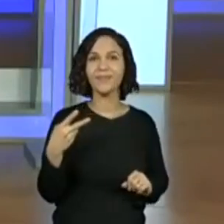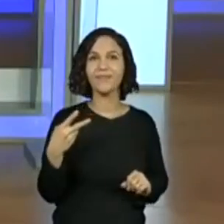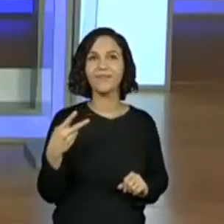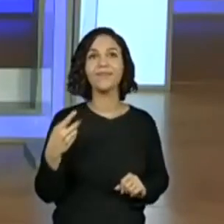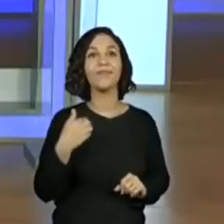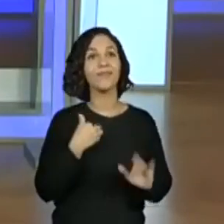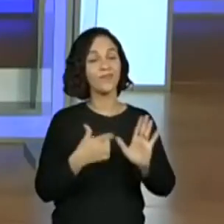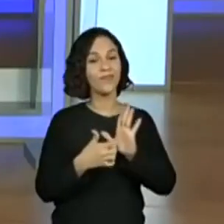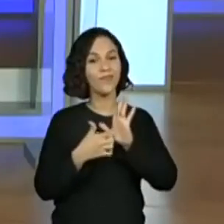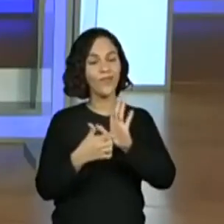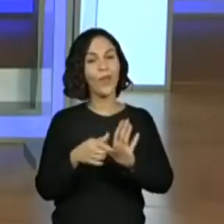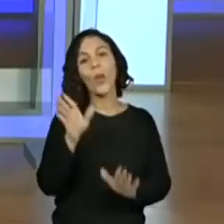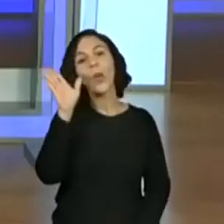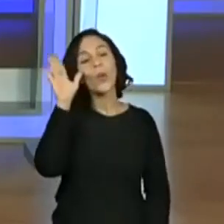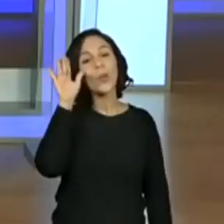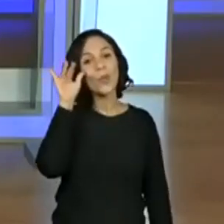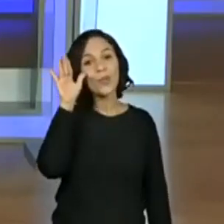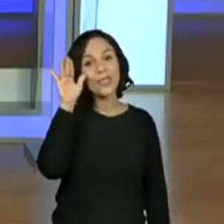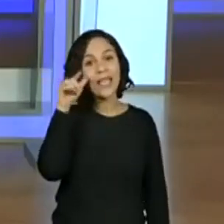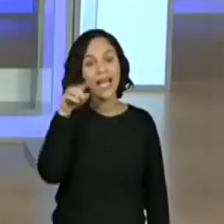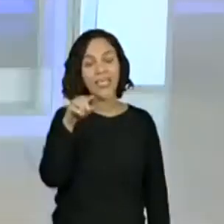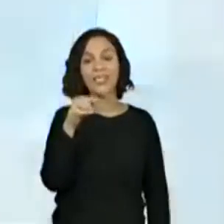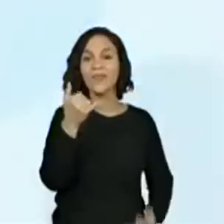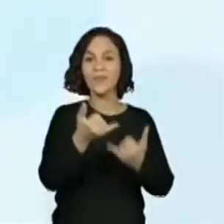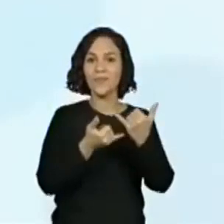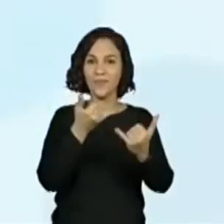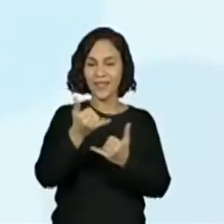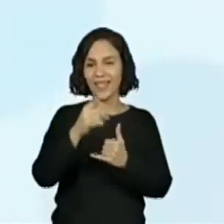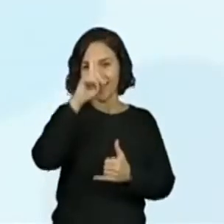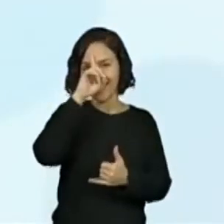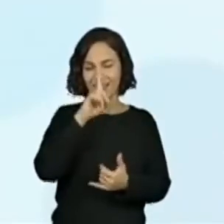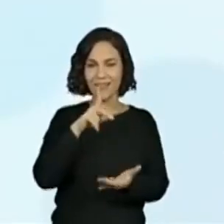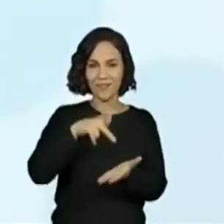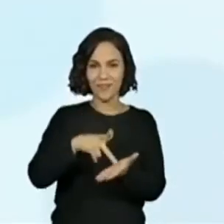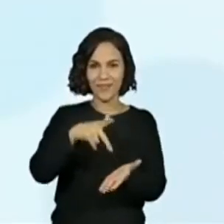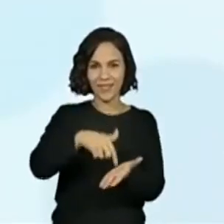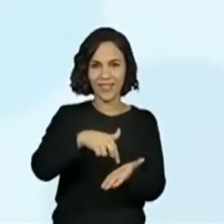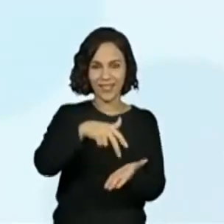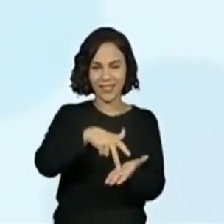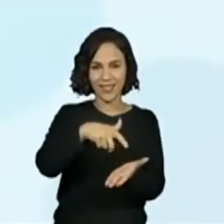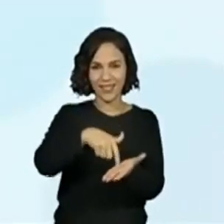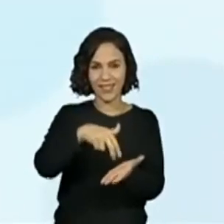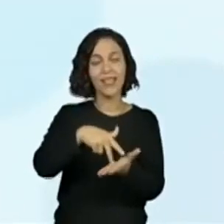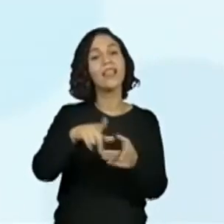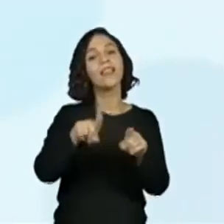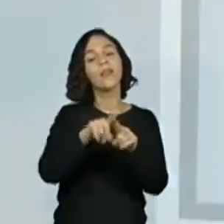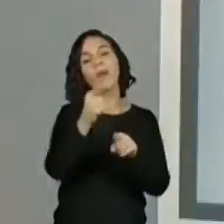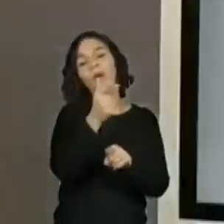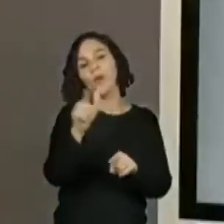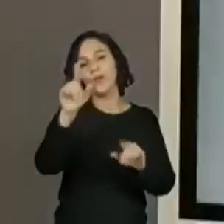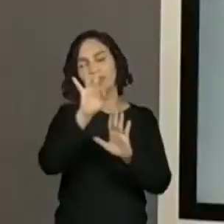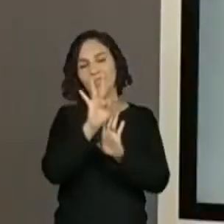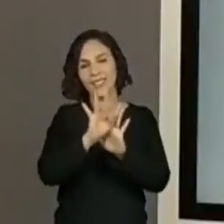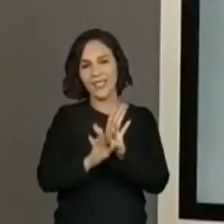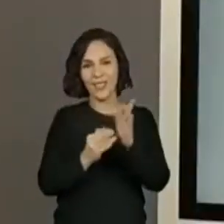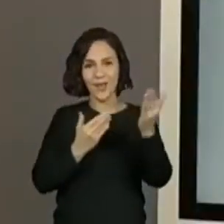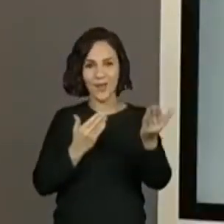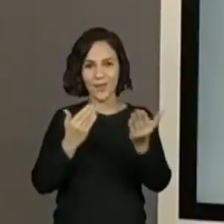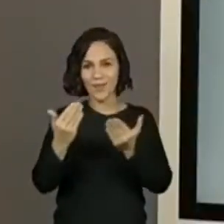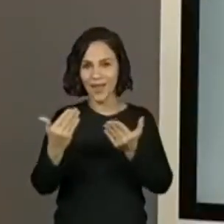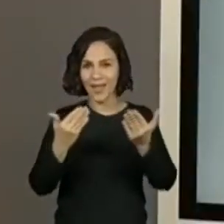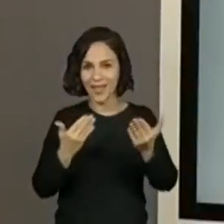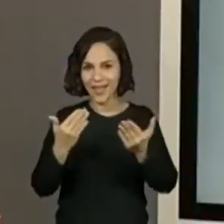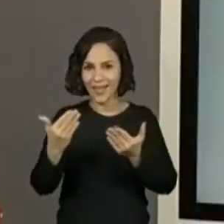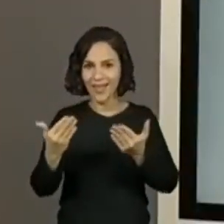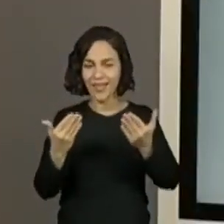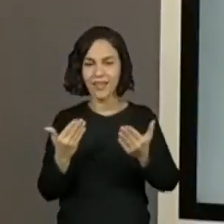eu vou trazer para vocês uma curiosidade sobre a amarelinha e vou trazer outros textos para a gente comparar,